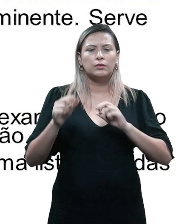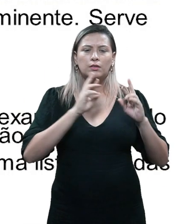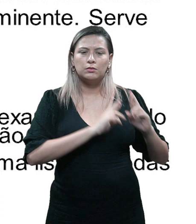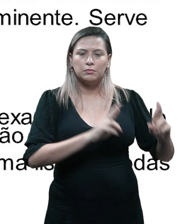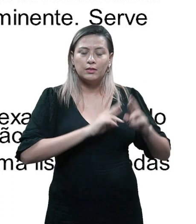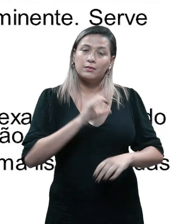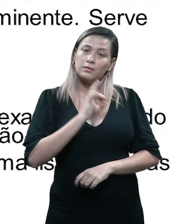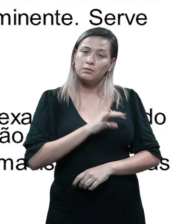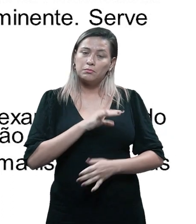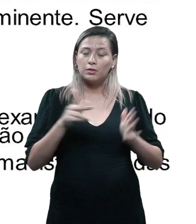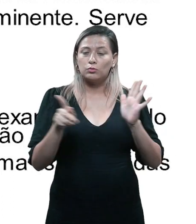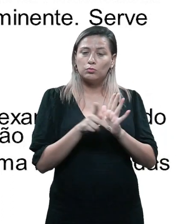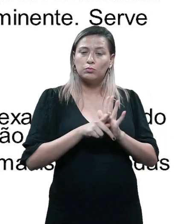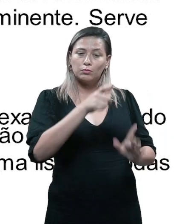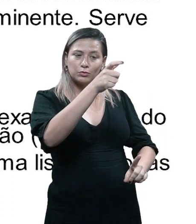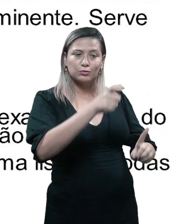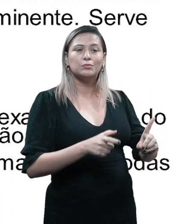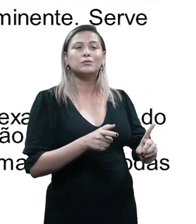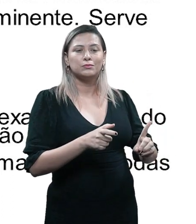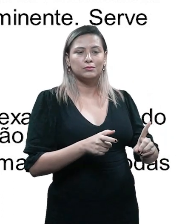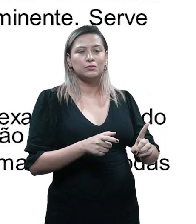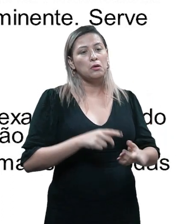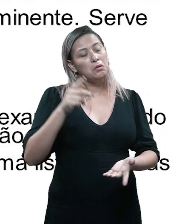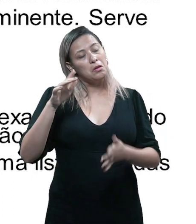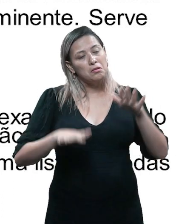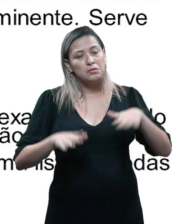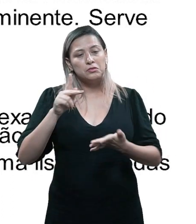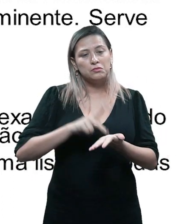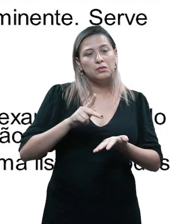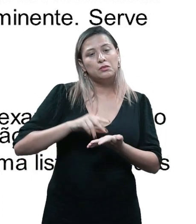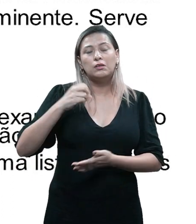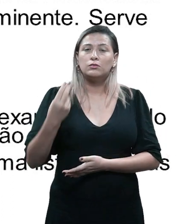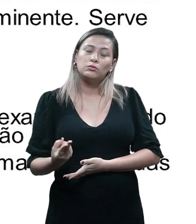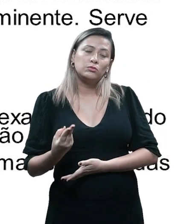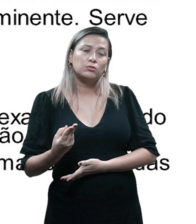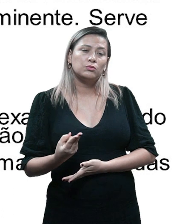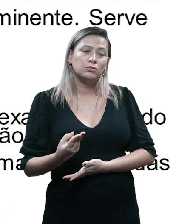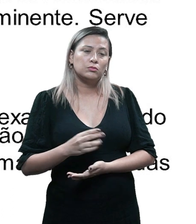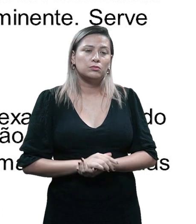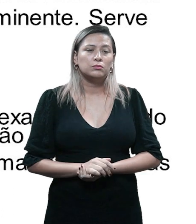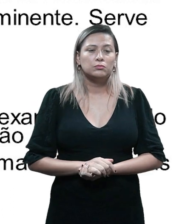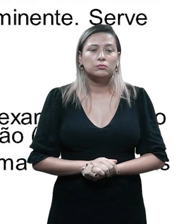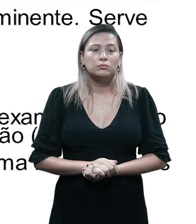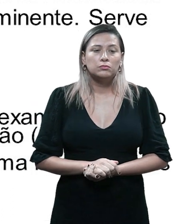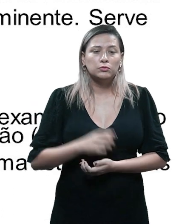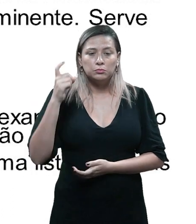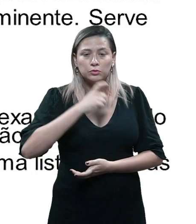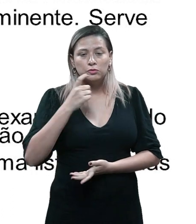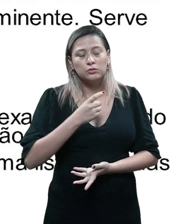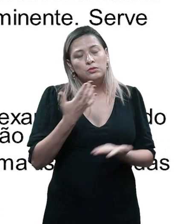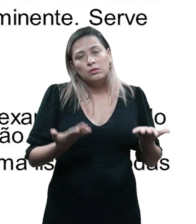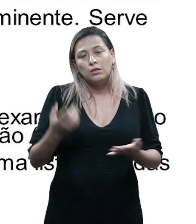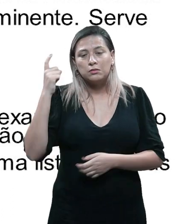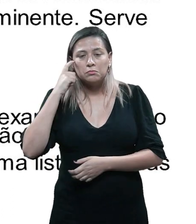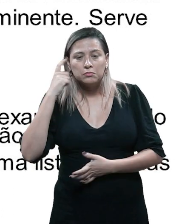medos dos personagens, às vezes reais e às vezes fantasiosos. São questões que os personagens pensam,